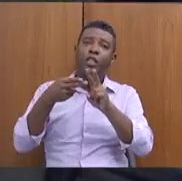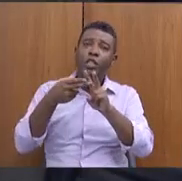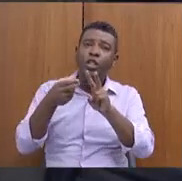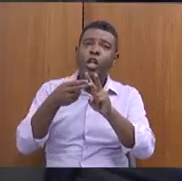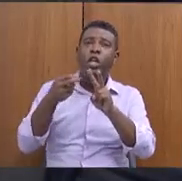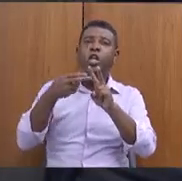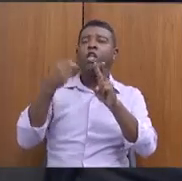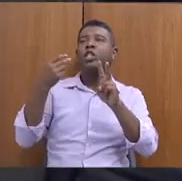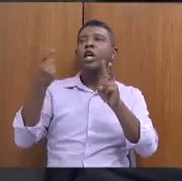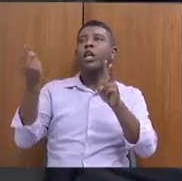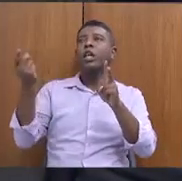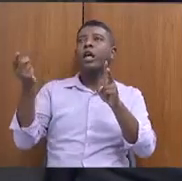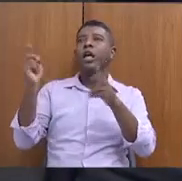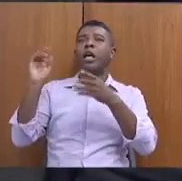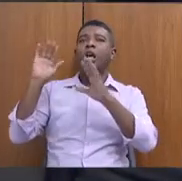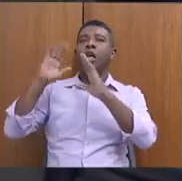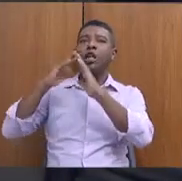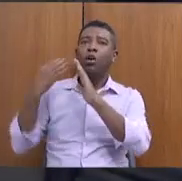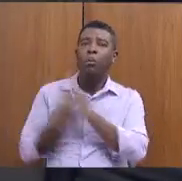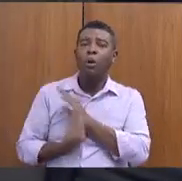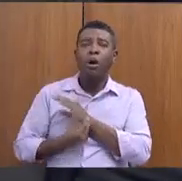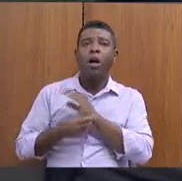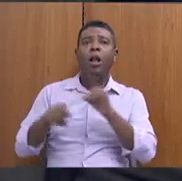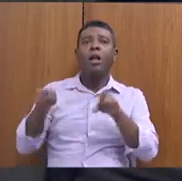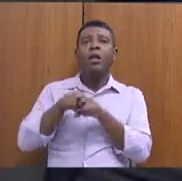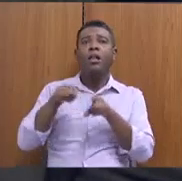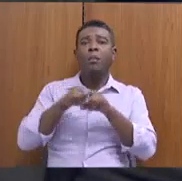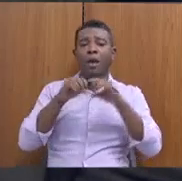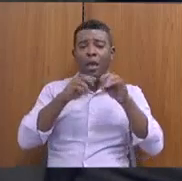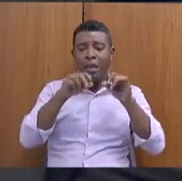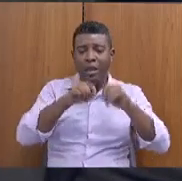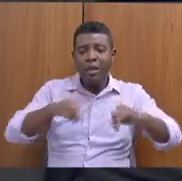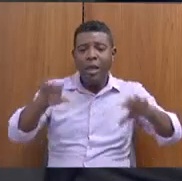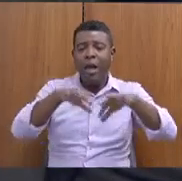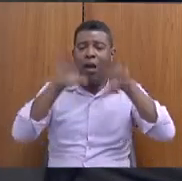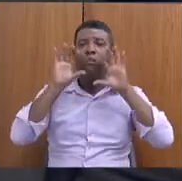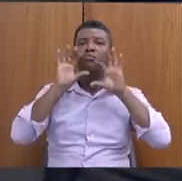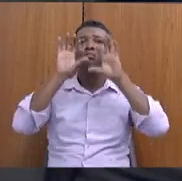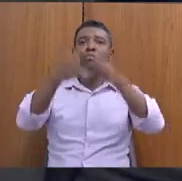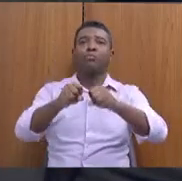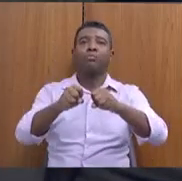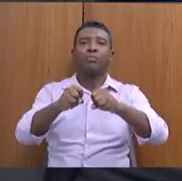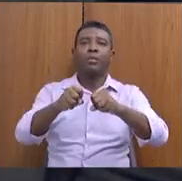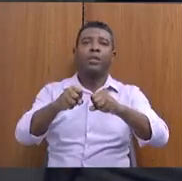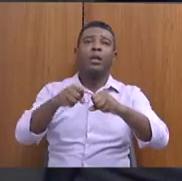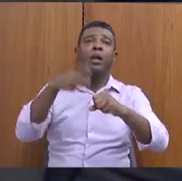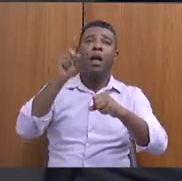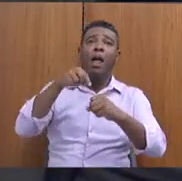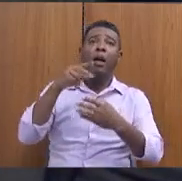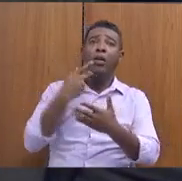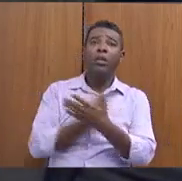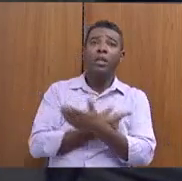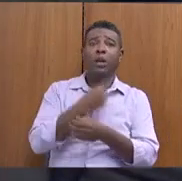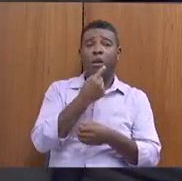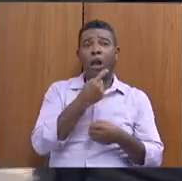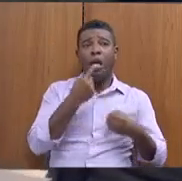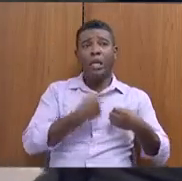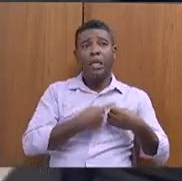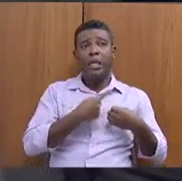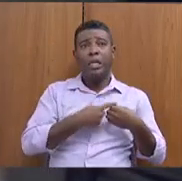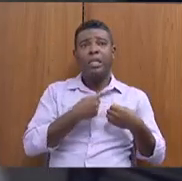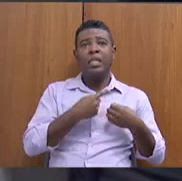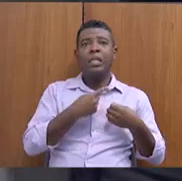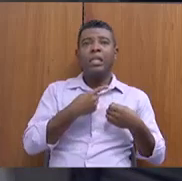terras, por exemplo, de ocupações. É exemplo do que aconteceu na Cidade de Deus, no município de Sete Lagos, também acompanhado pela